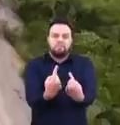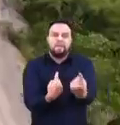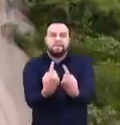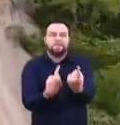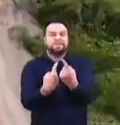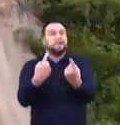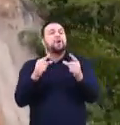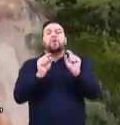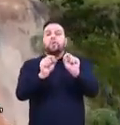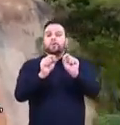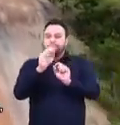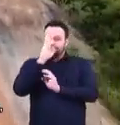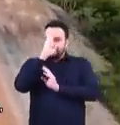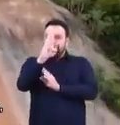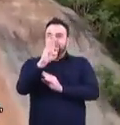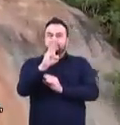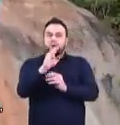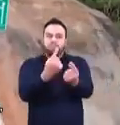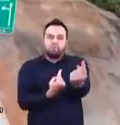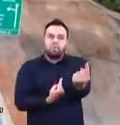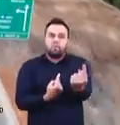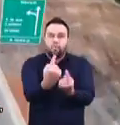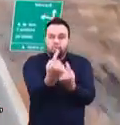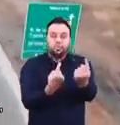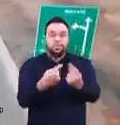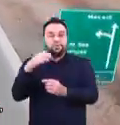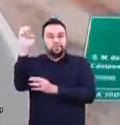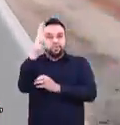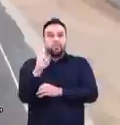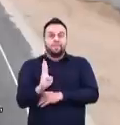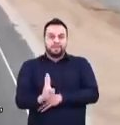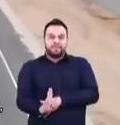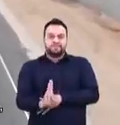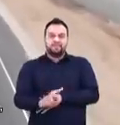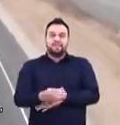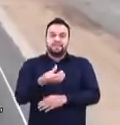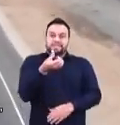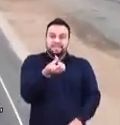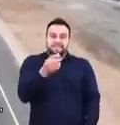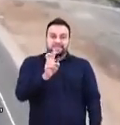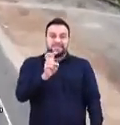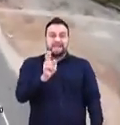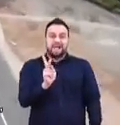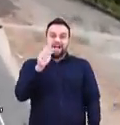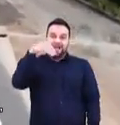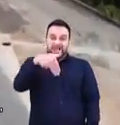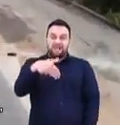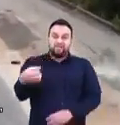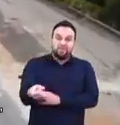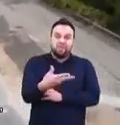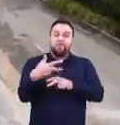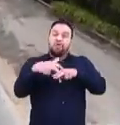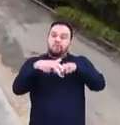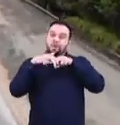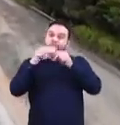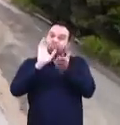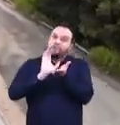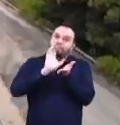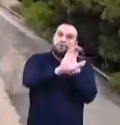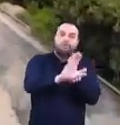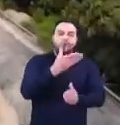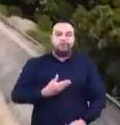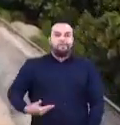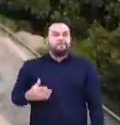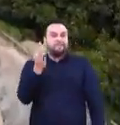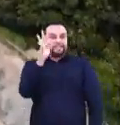considerada um dos principais eixos rodoviários do Brasil e teve 65 quilômetros renovados graças aos